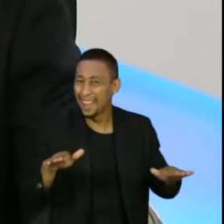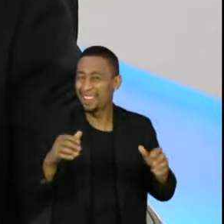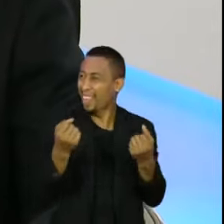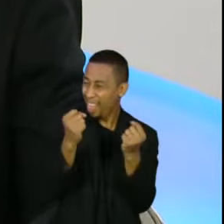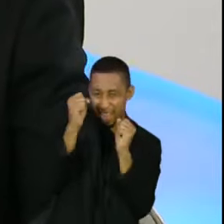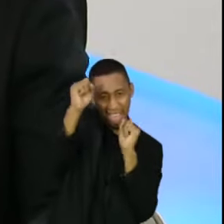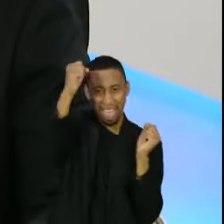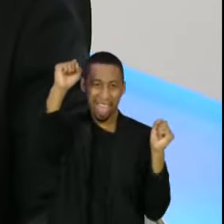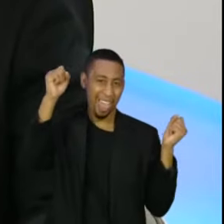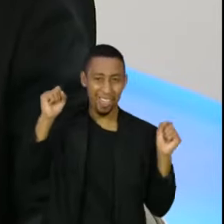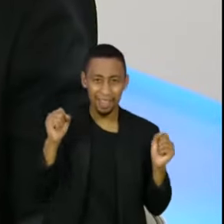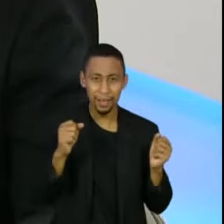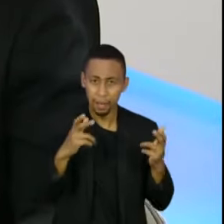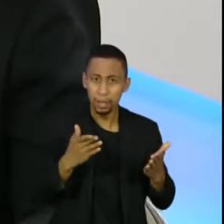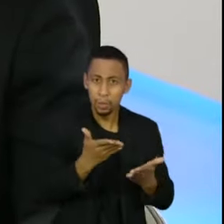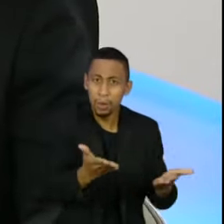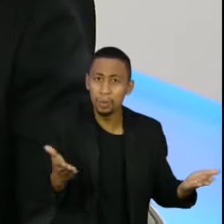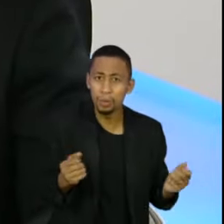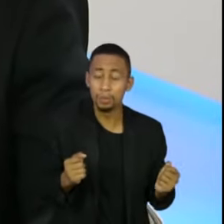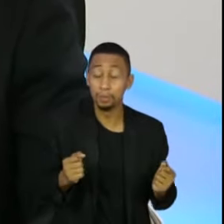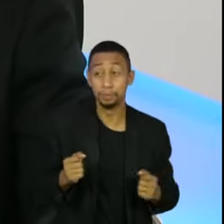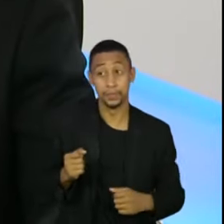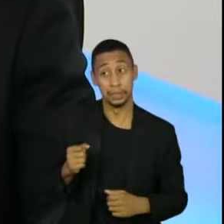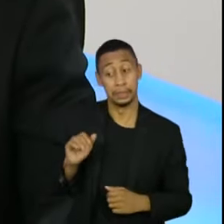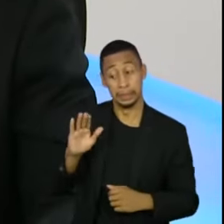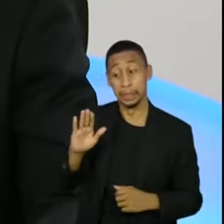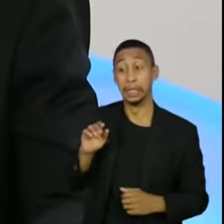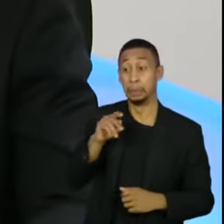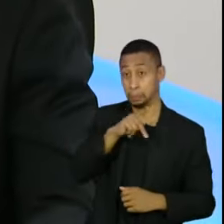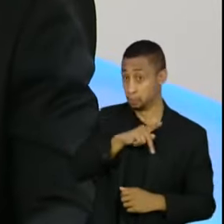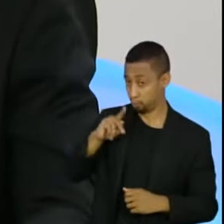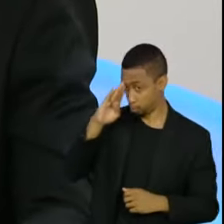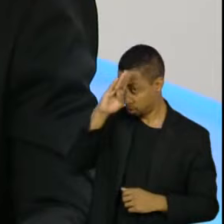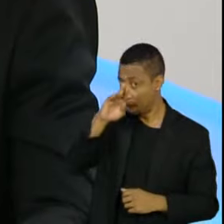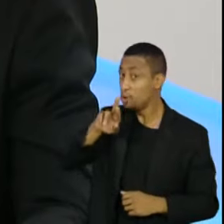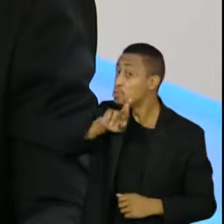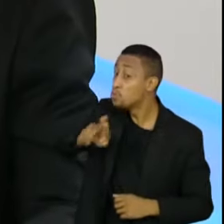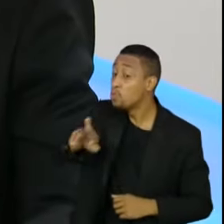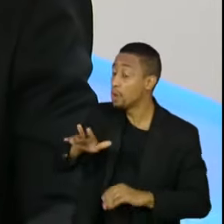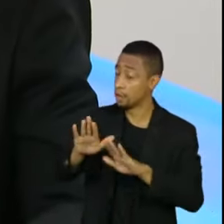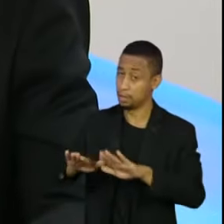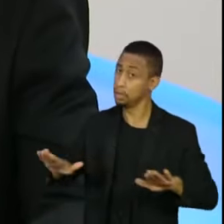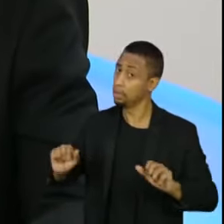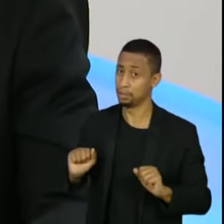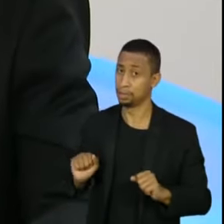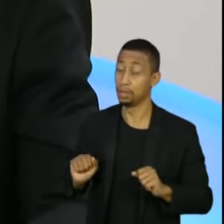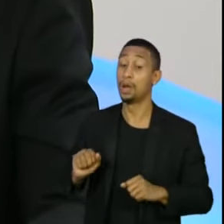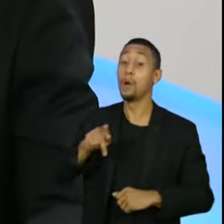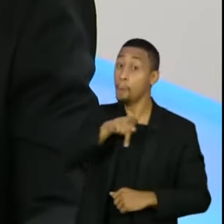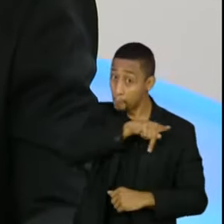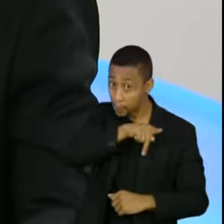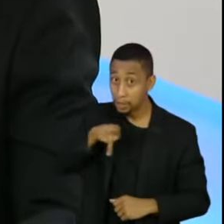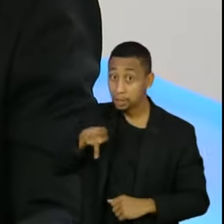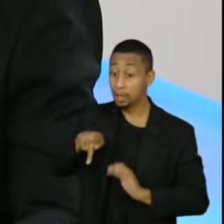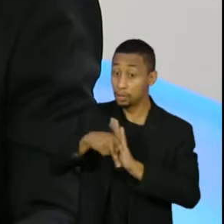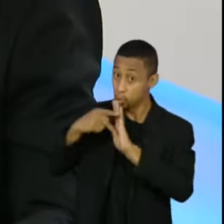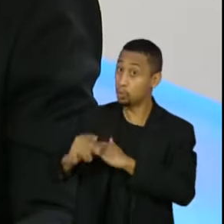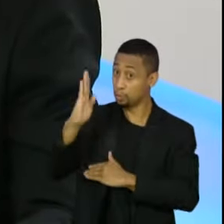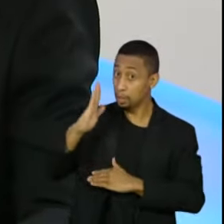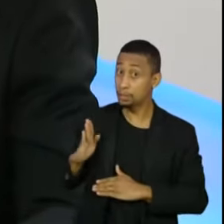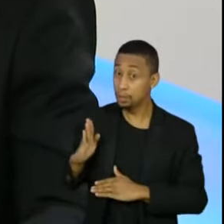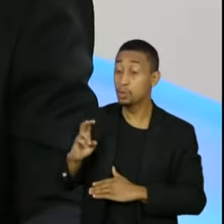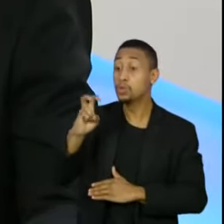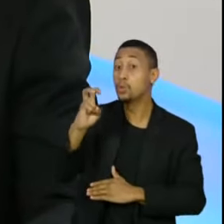Primeiro, eu considero que nós não estamos lidando com uma criança birrenta. Nós estamos lidando com o presidente da República, eleito por 57 milhões de